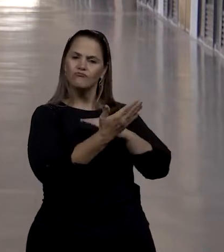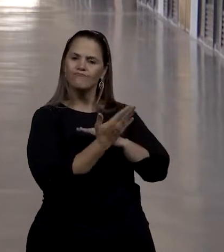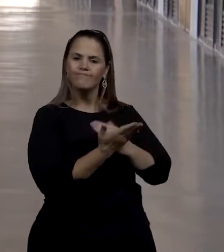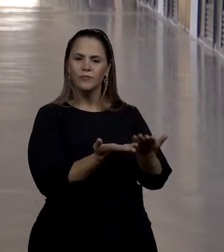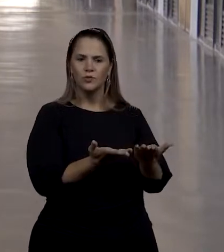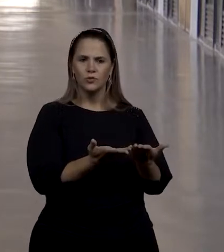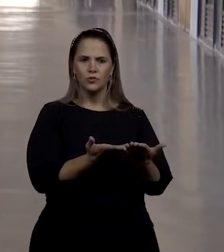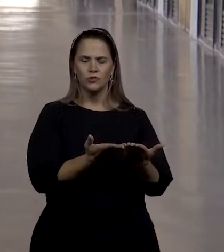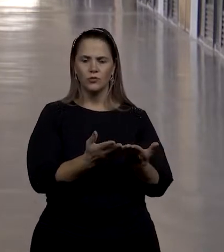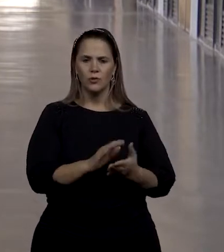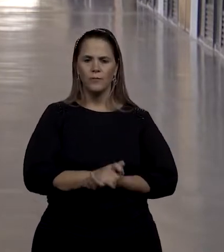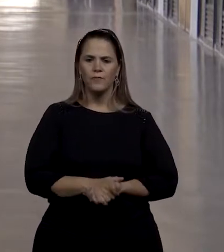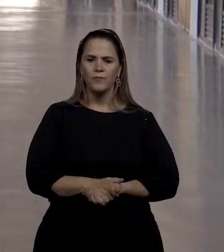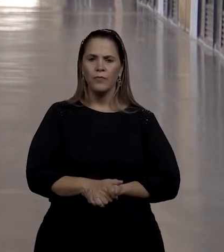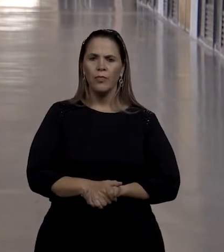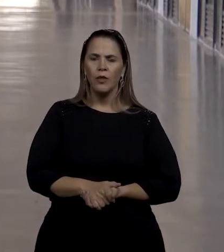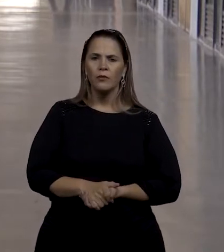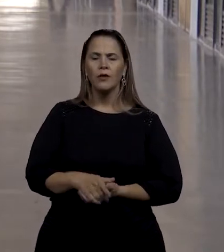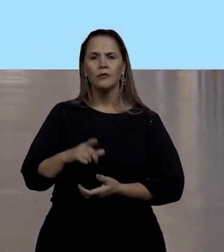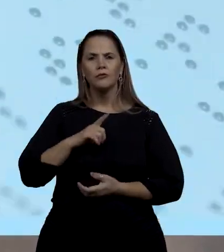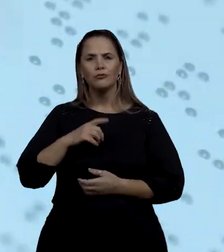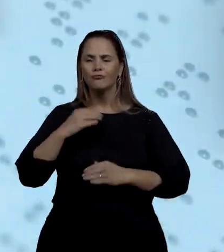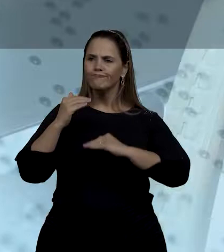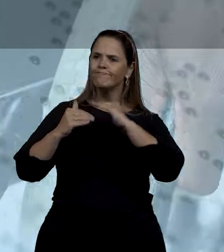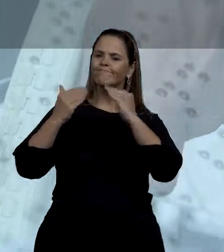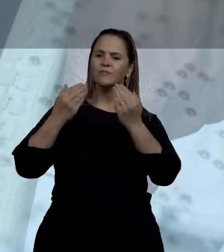ou no próprio processo.